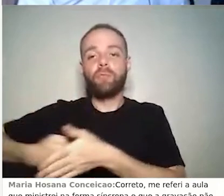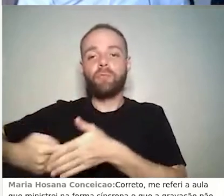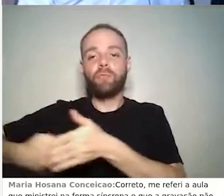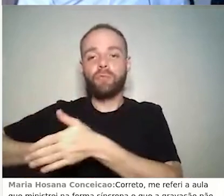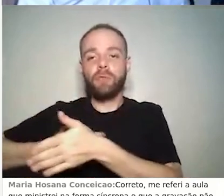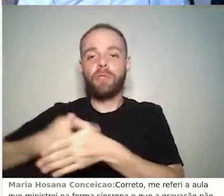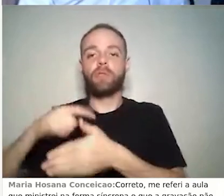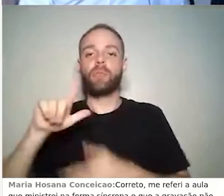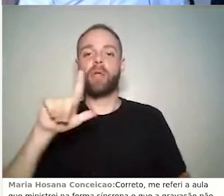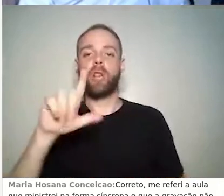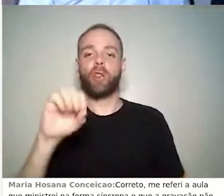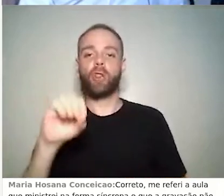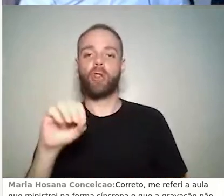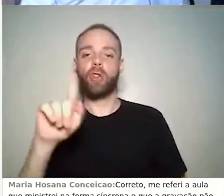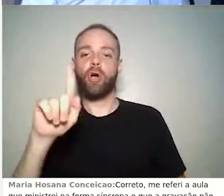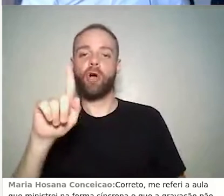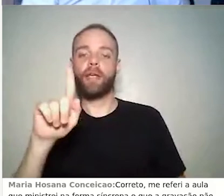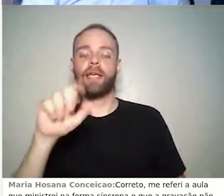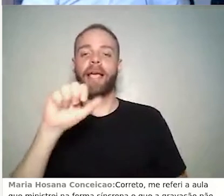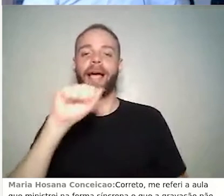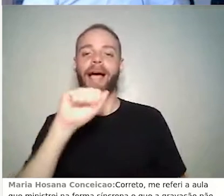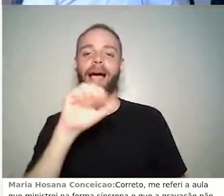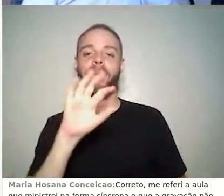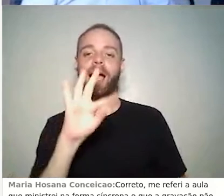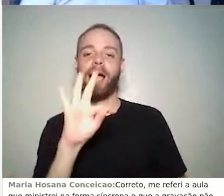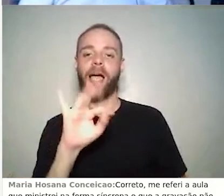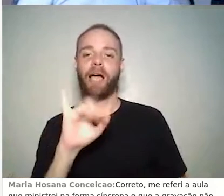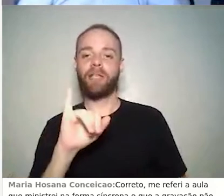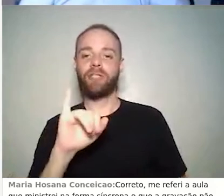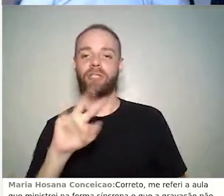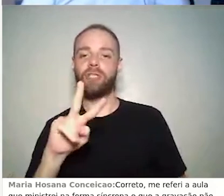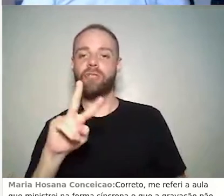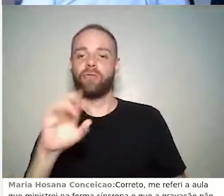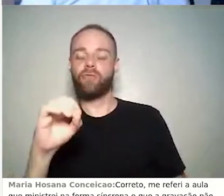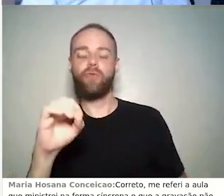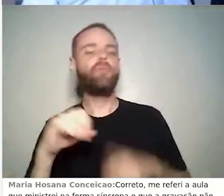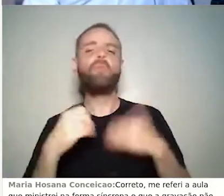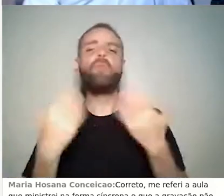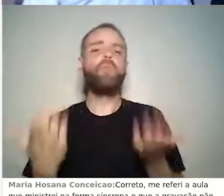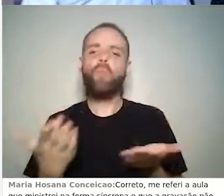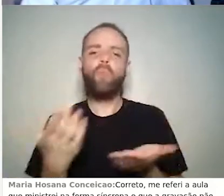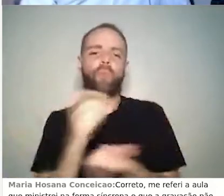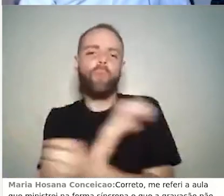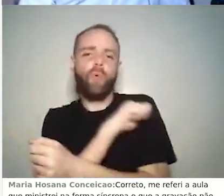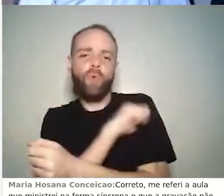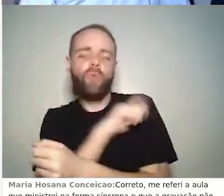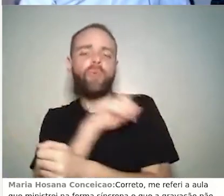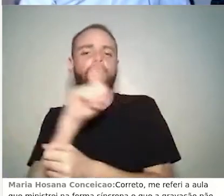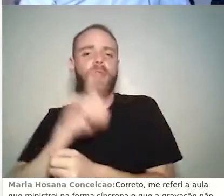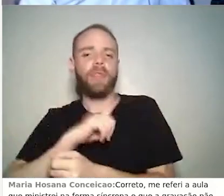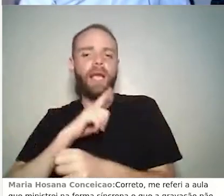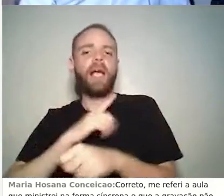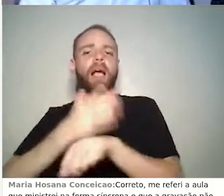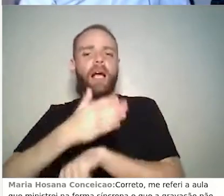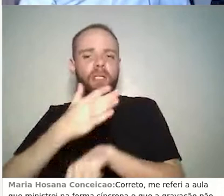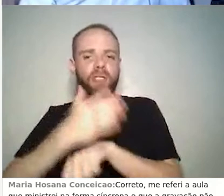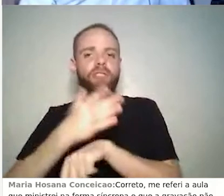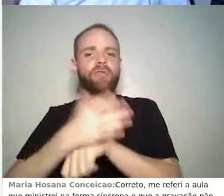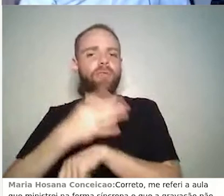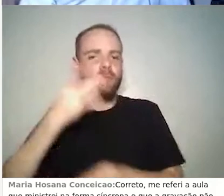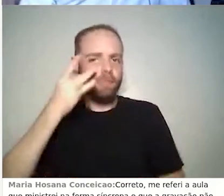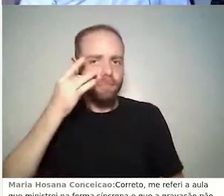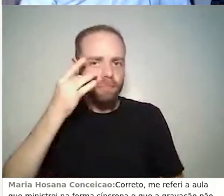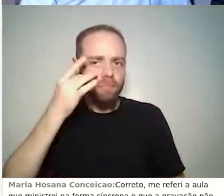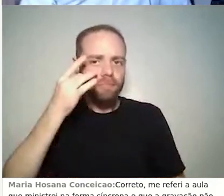eu vejo quais são as pessoas que estão ativas na disciplina, então aqui eu estou com o usuário da